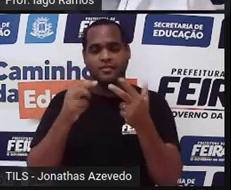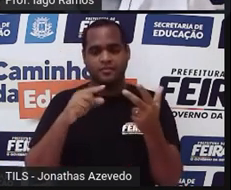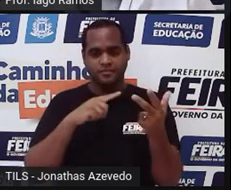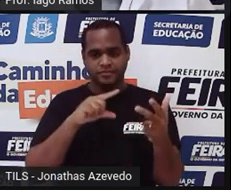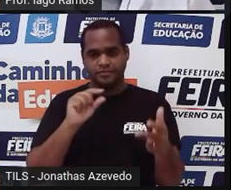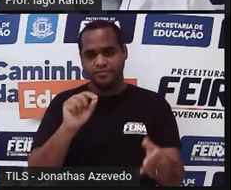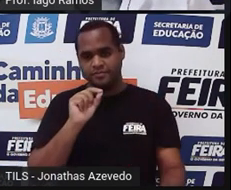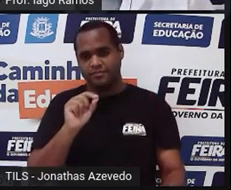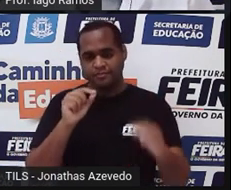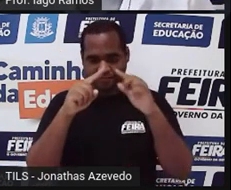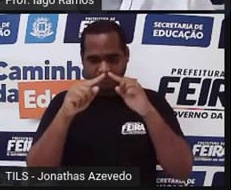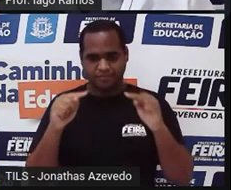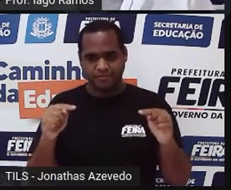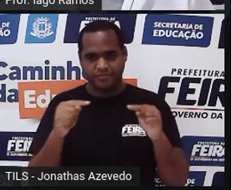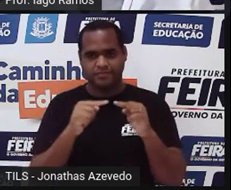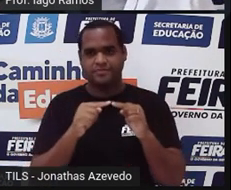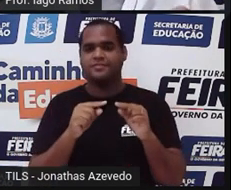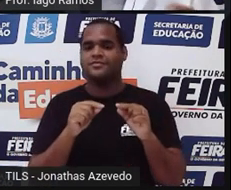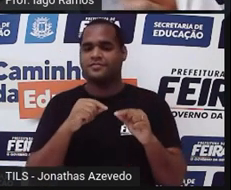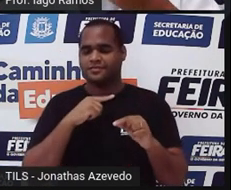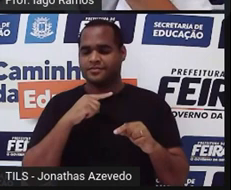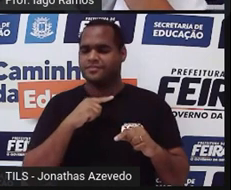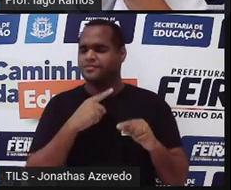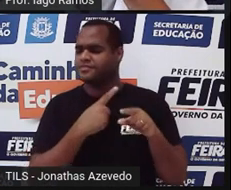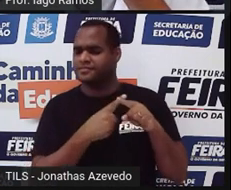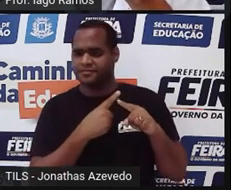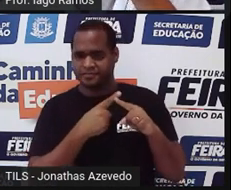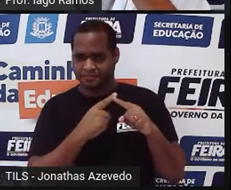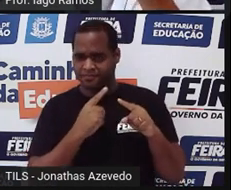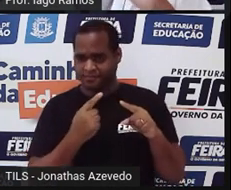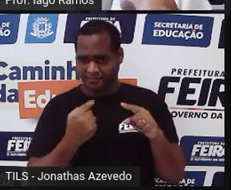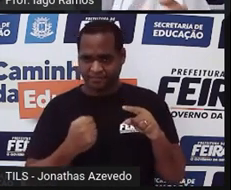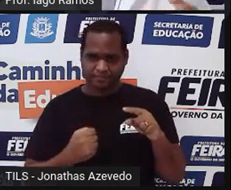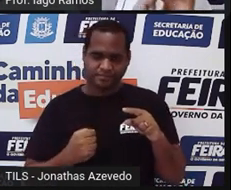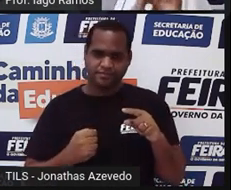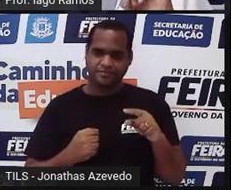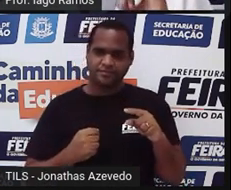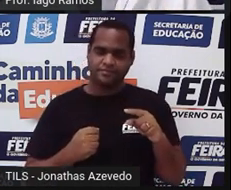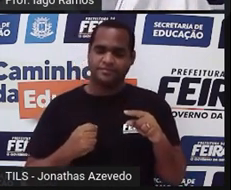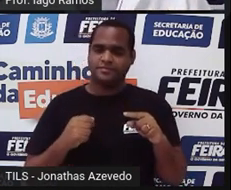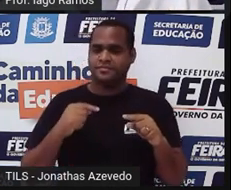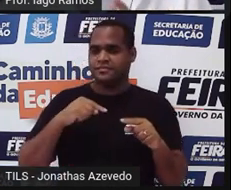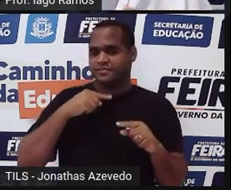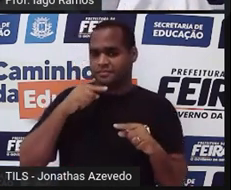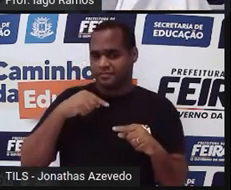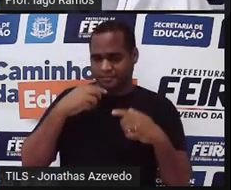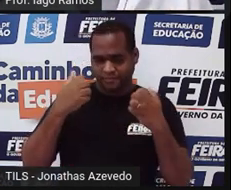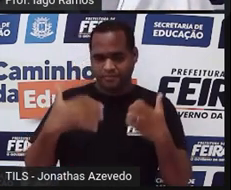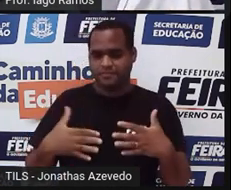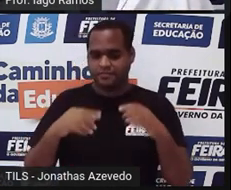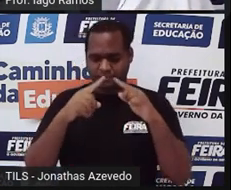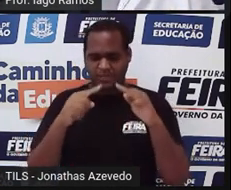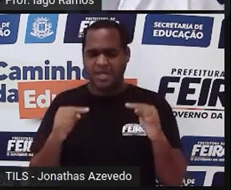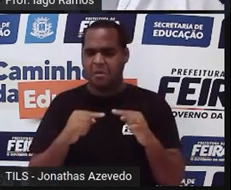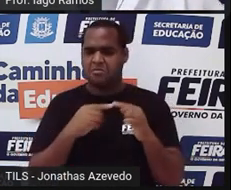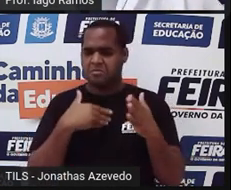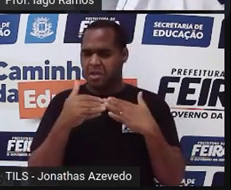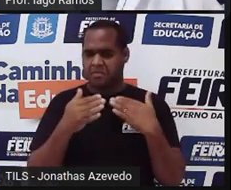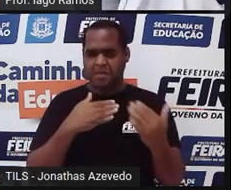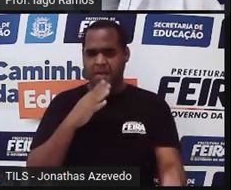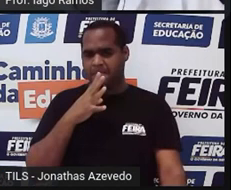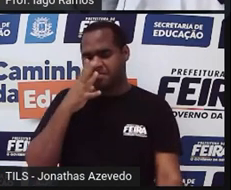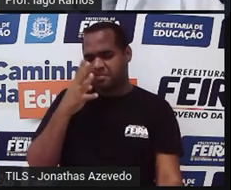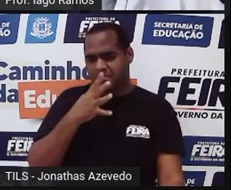triângulos, ok? Por quê? Não se faz triângulos de qualquer jeito. Pois é,